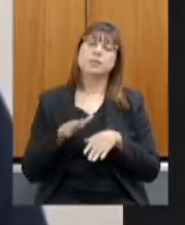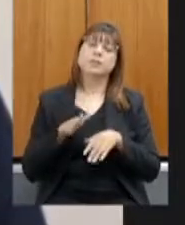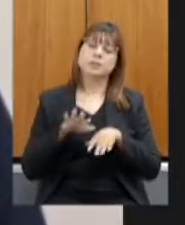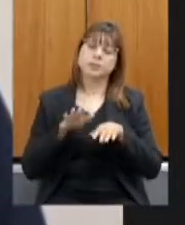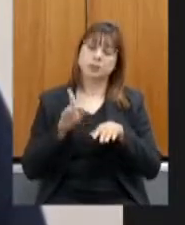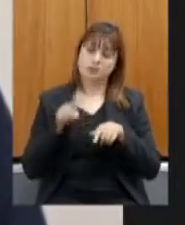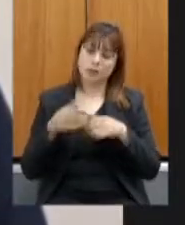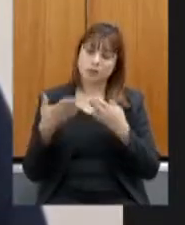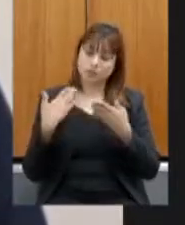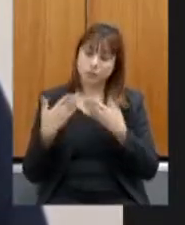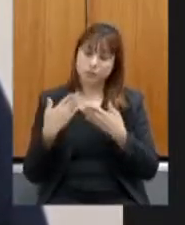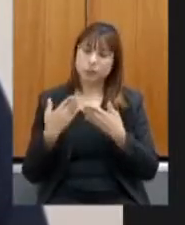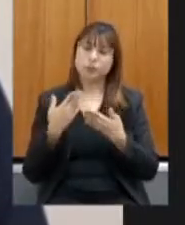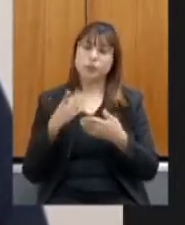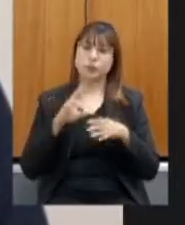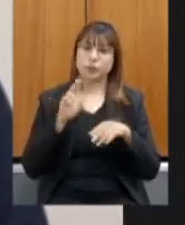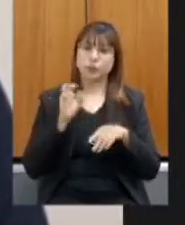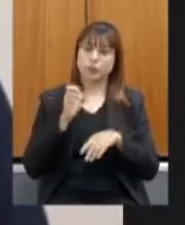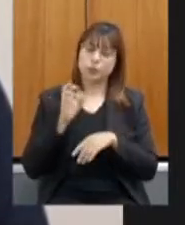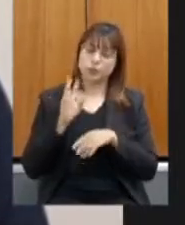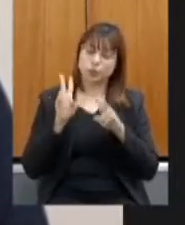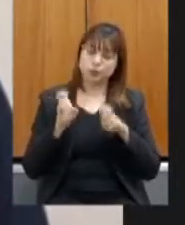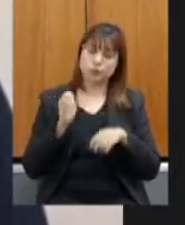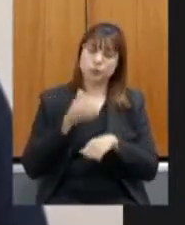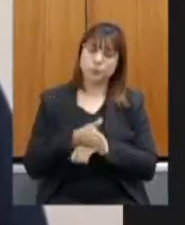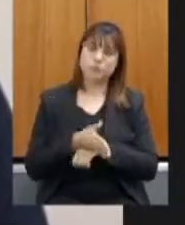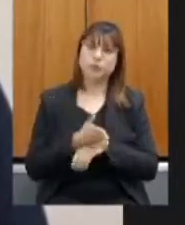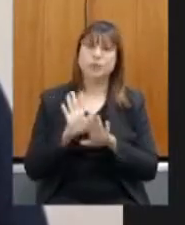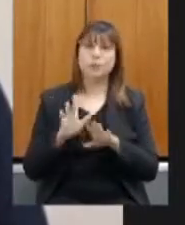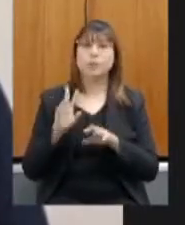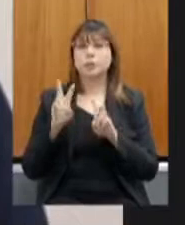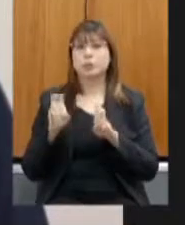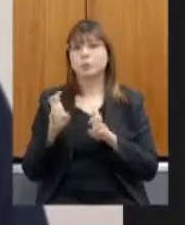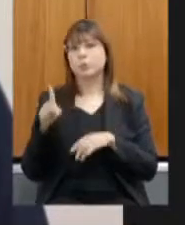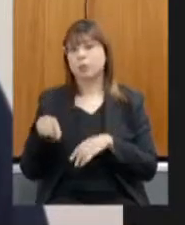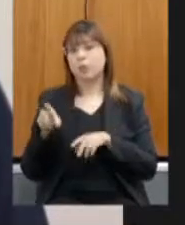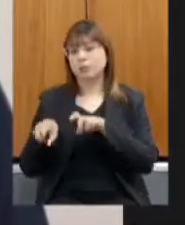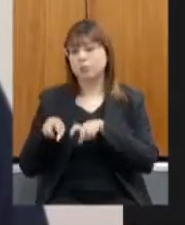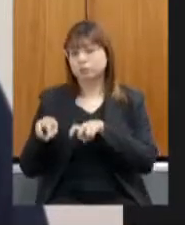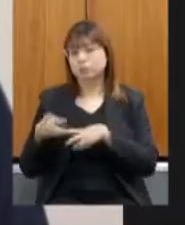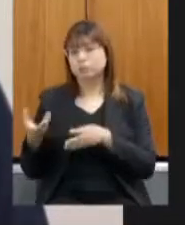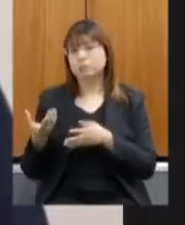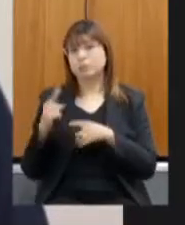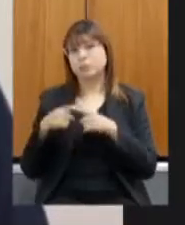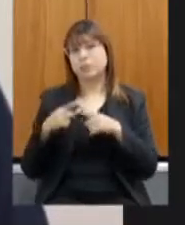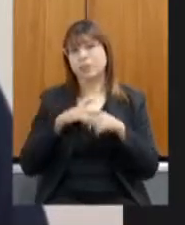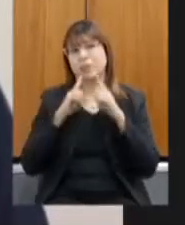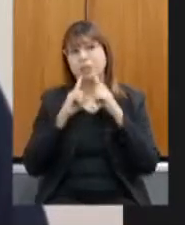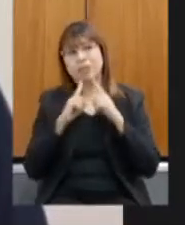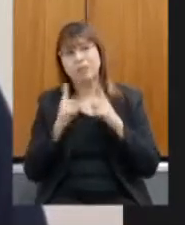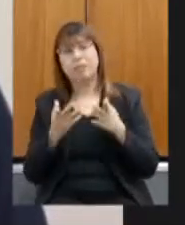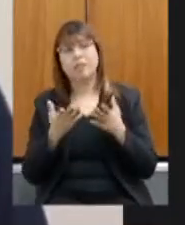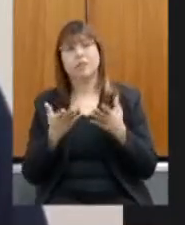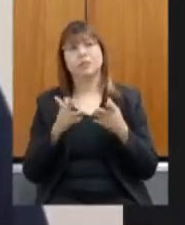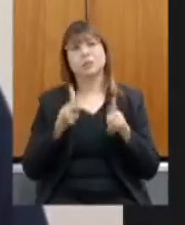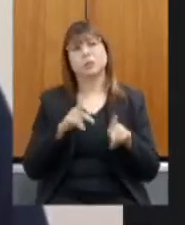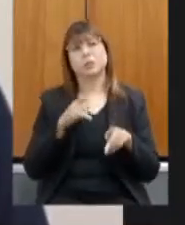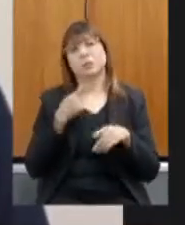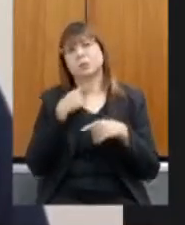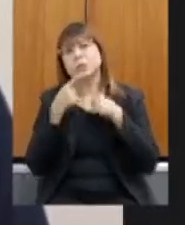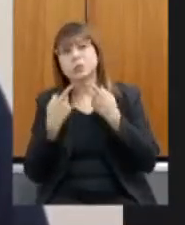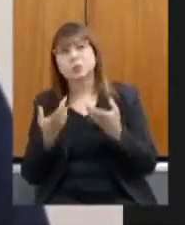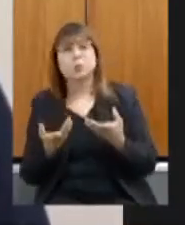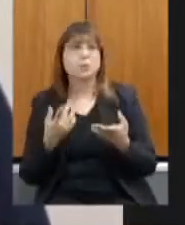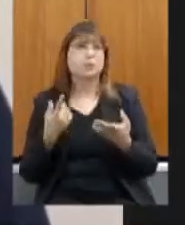coerente com relação aos pequenos produtores é porque a gente viu realmente uma extensa regulamentação falando que tinha que